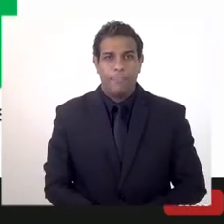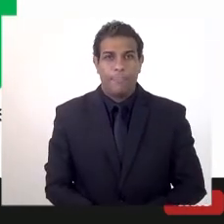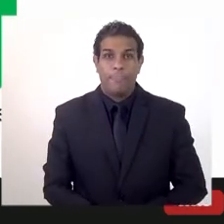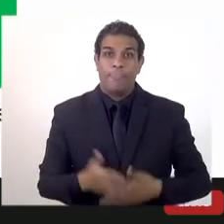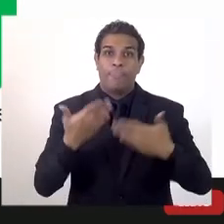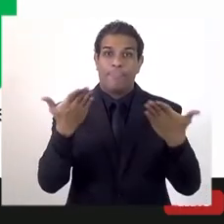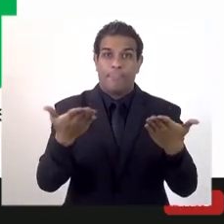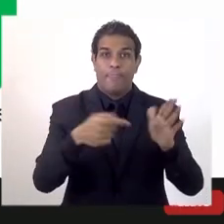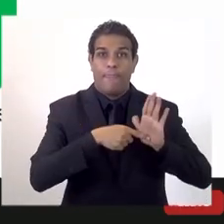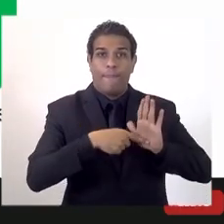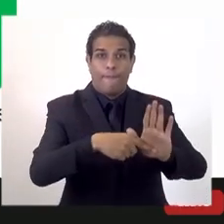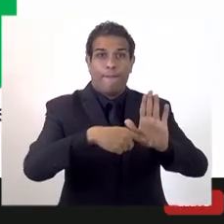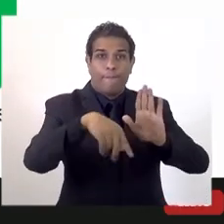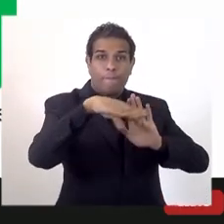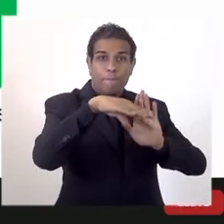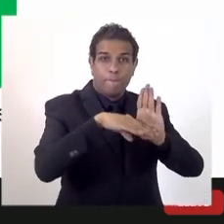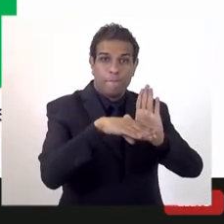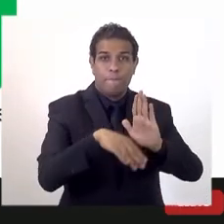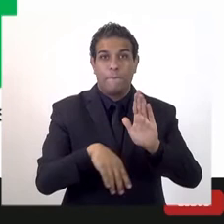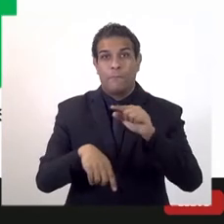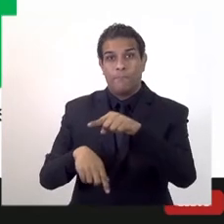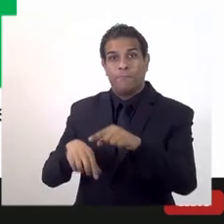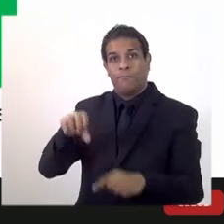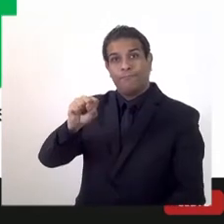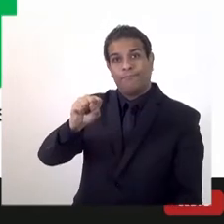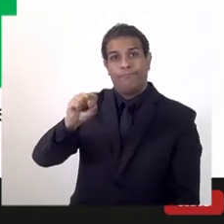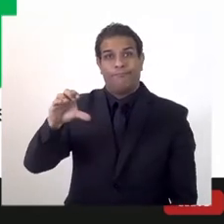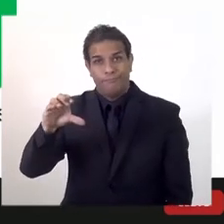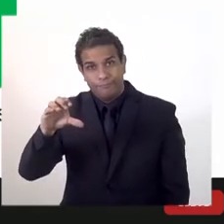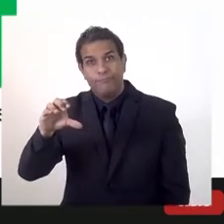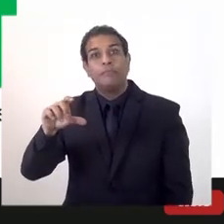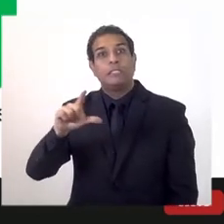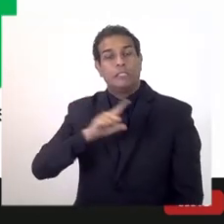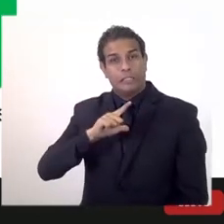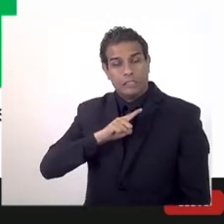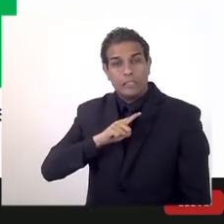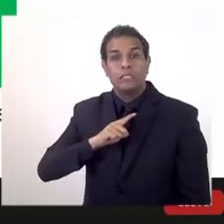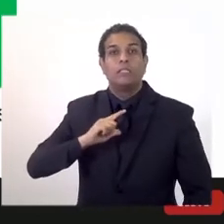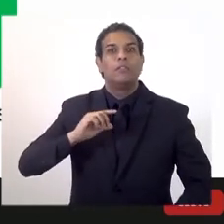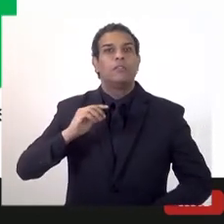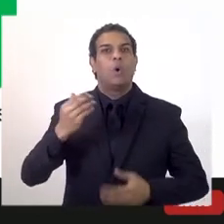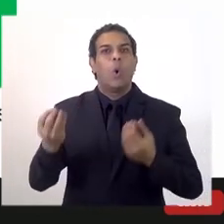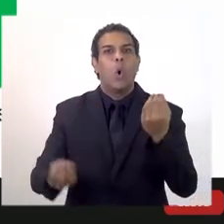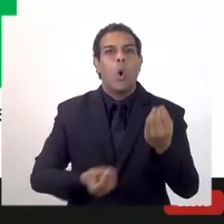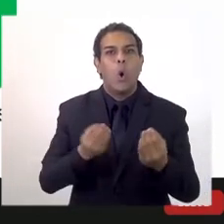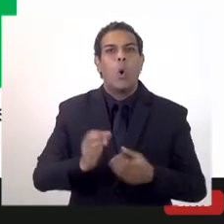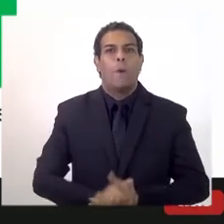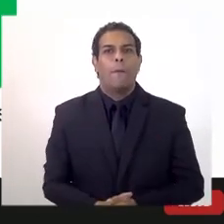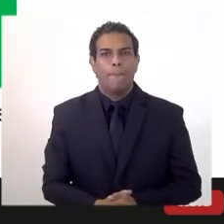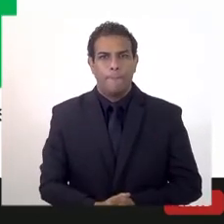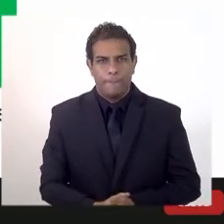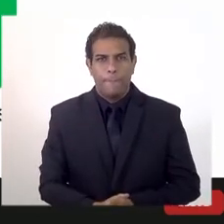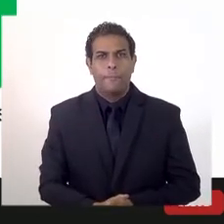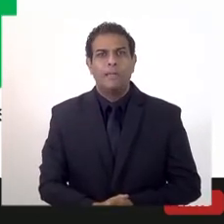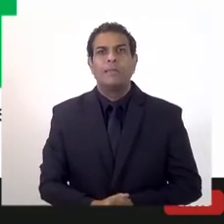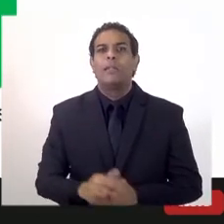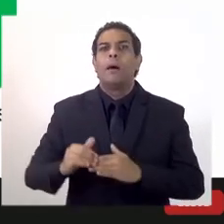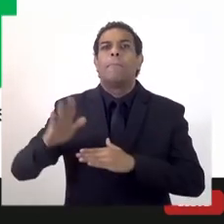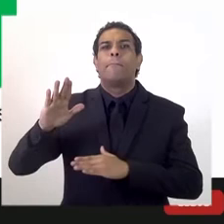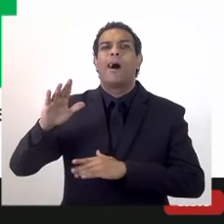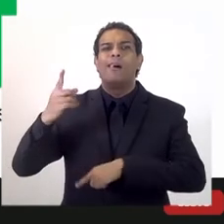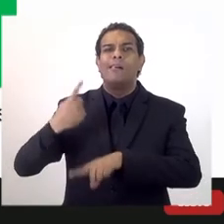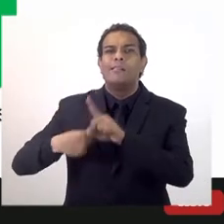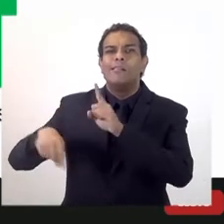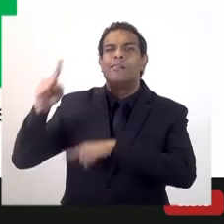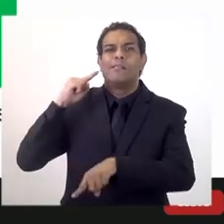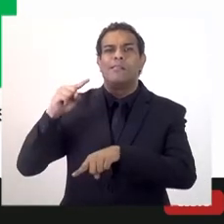Voltando a Santa Catarina, enquanto Santa Catarina, 29% do emprego está na indústria de transformação,